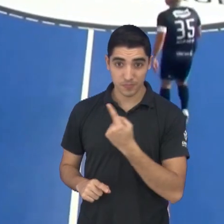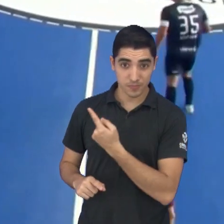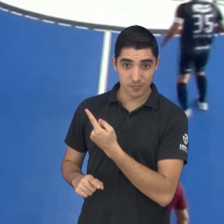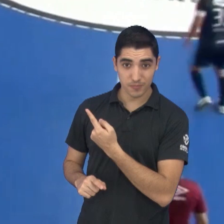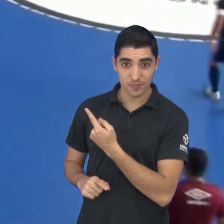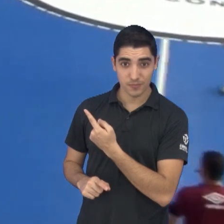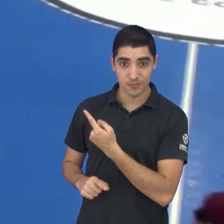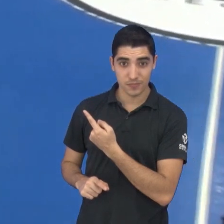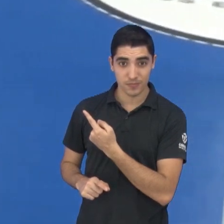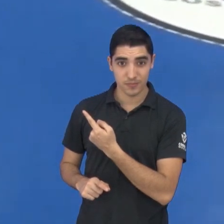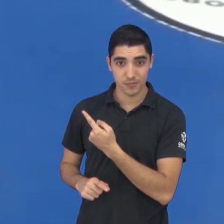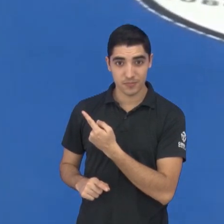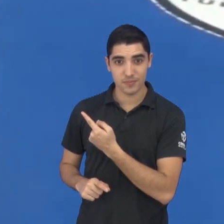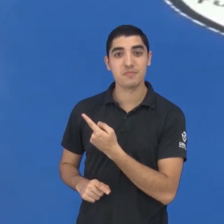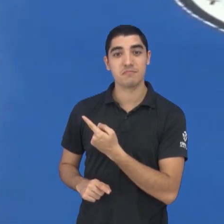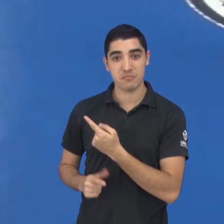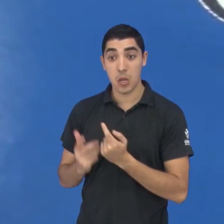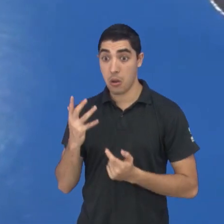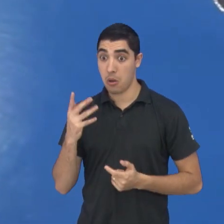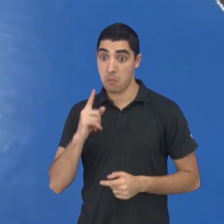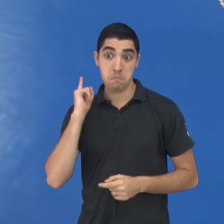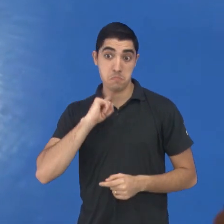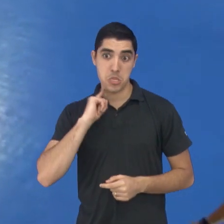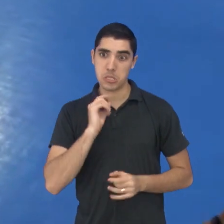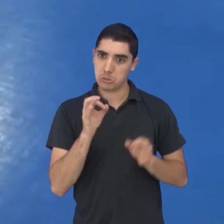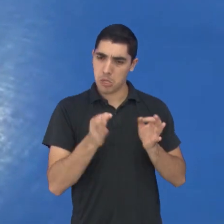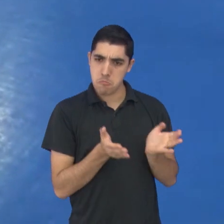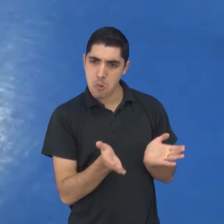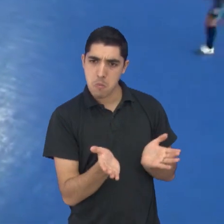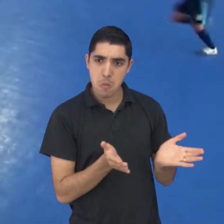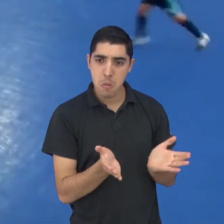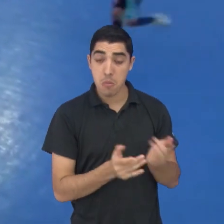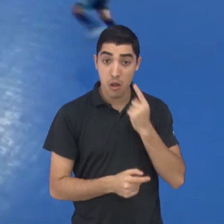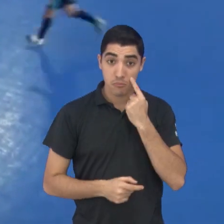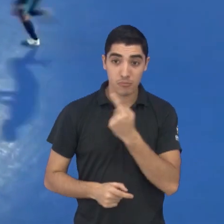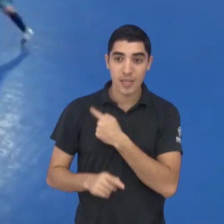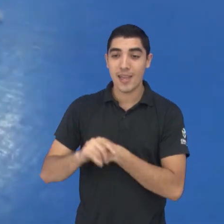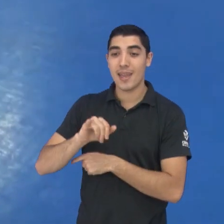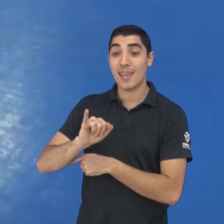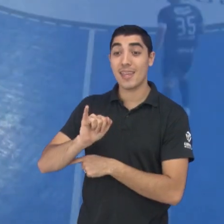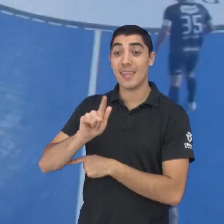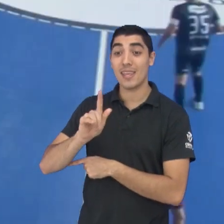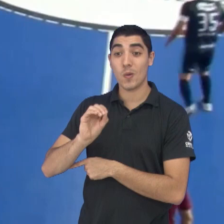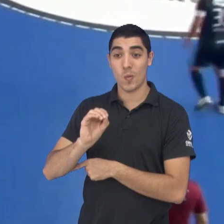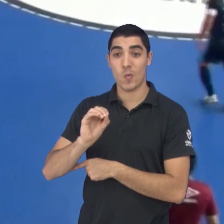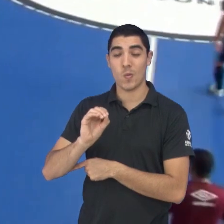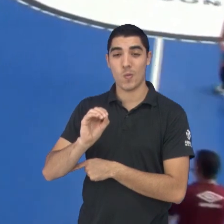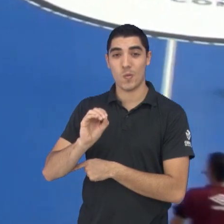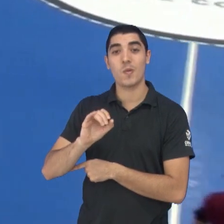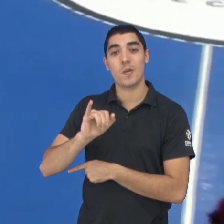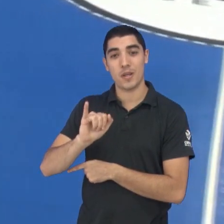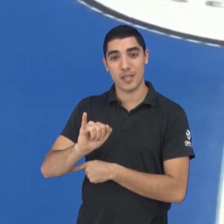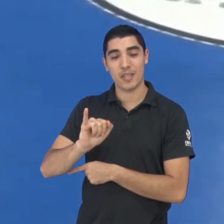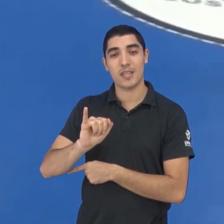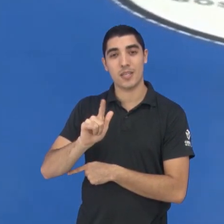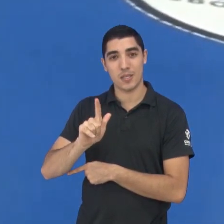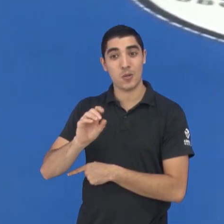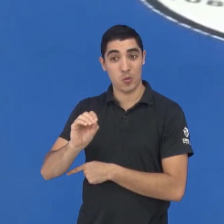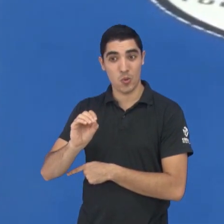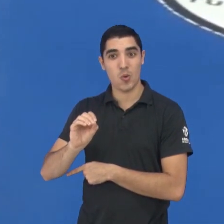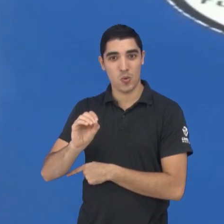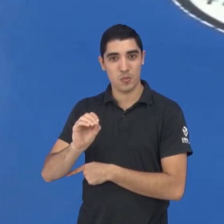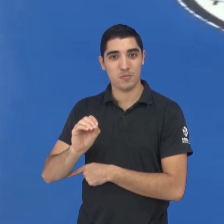Ali a jogada por ali, ó. Bela triangulação da equipe do Minas. E o Igo. É isso mesmo. É Igo. Sem o R no final.